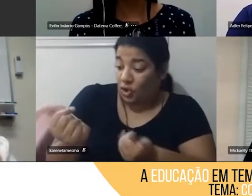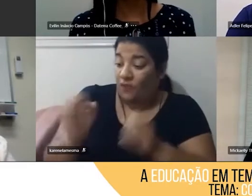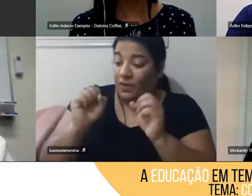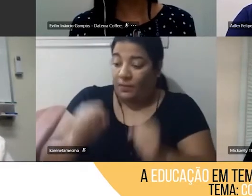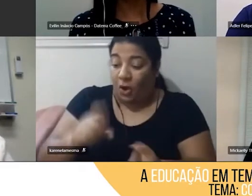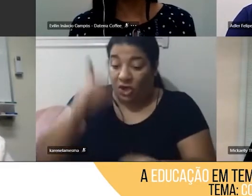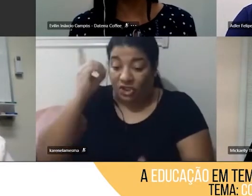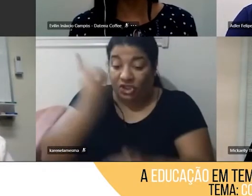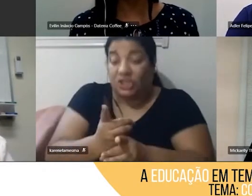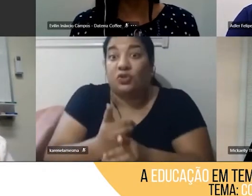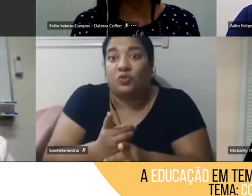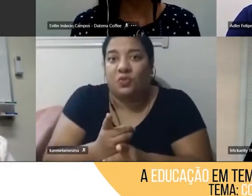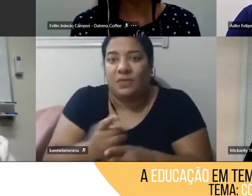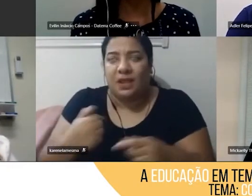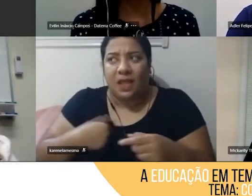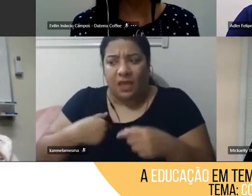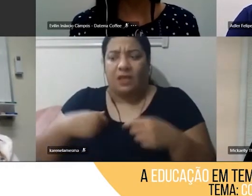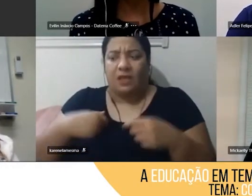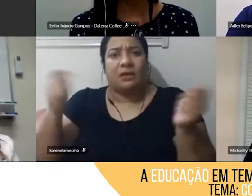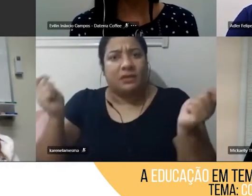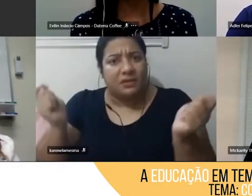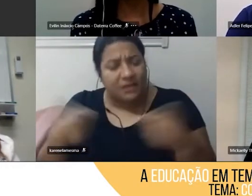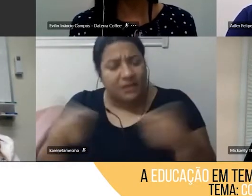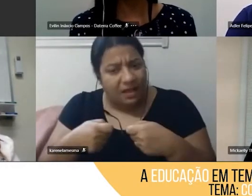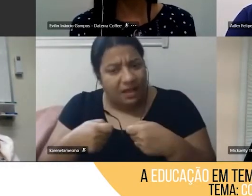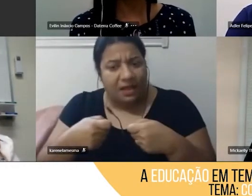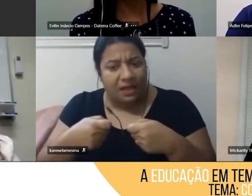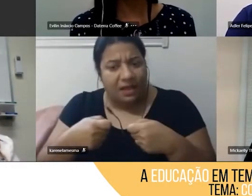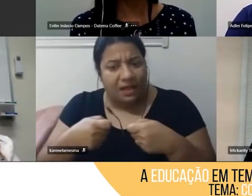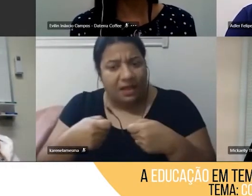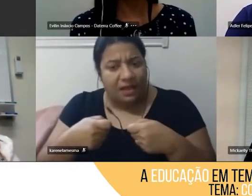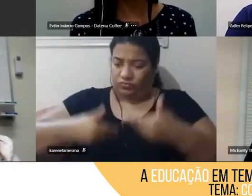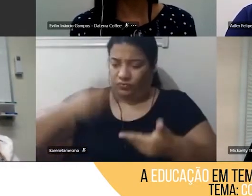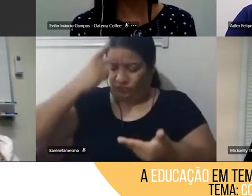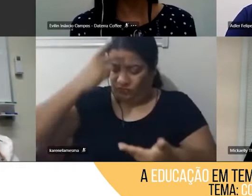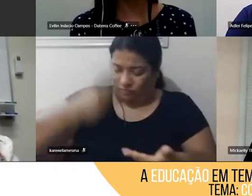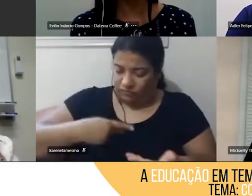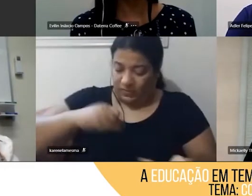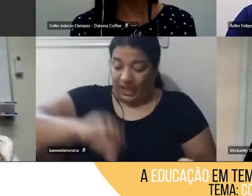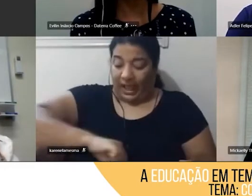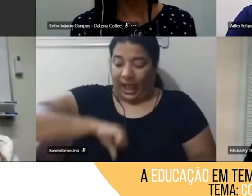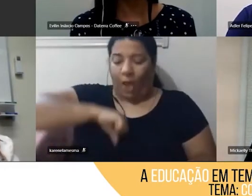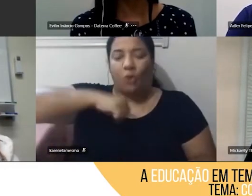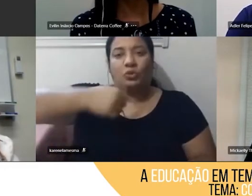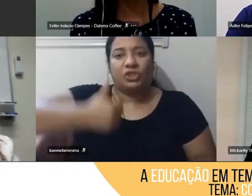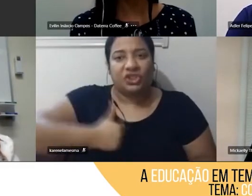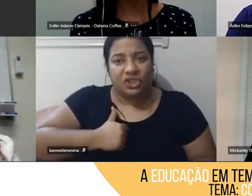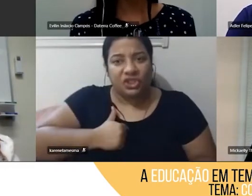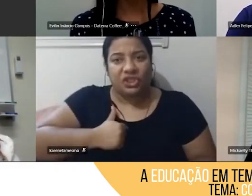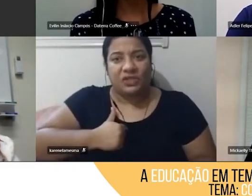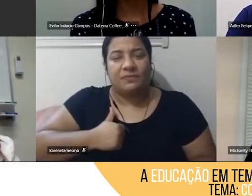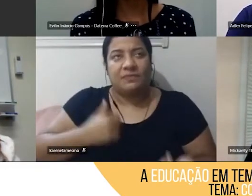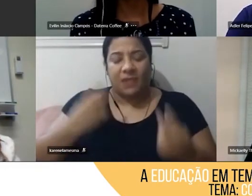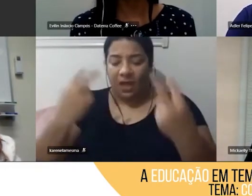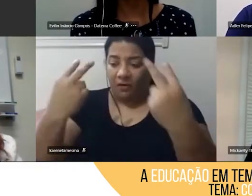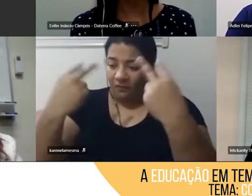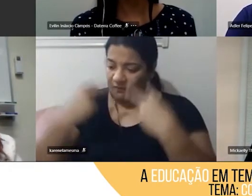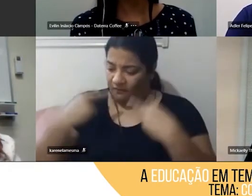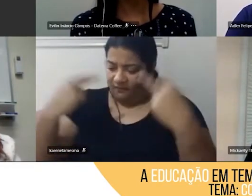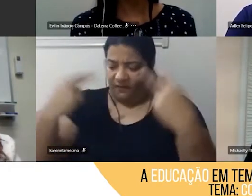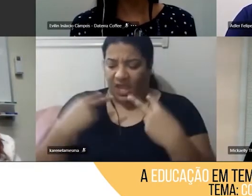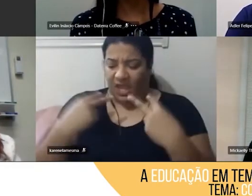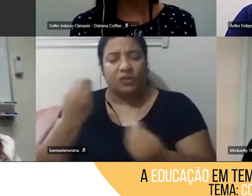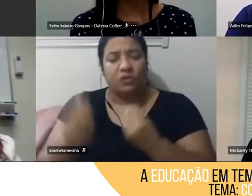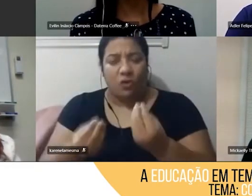autoconfiança, autocuidado, autoestima, então, como ele se enxerga, a autonomia desse jovem para